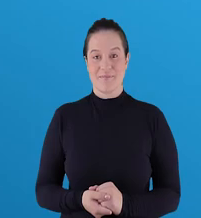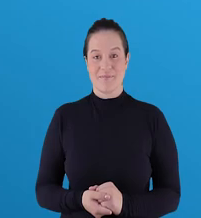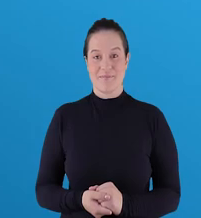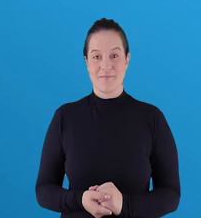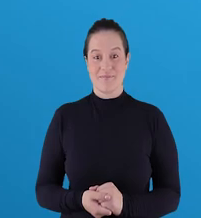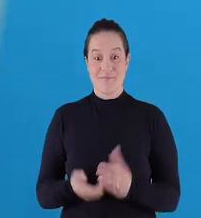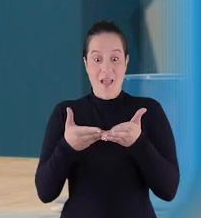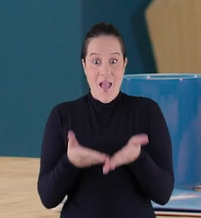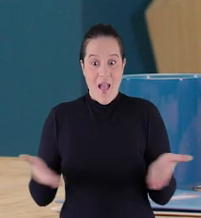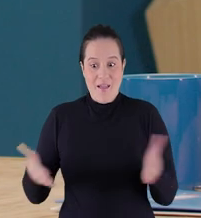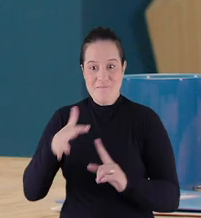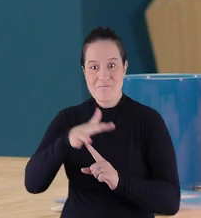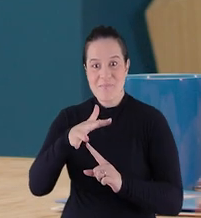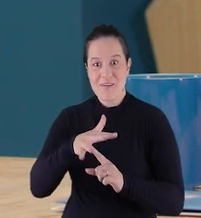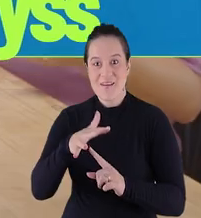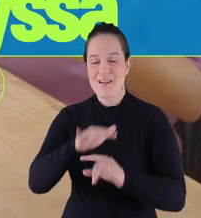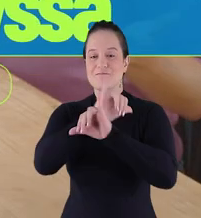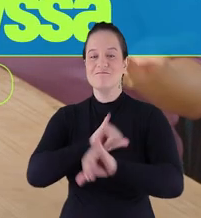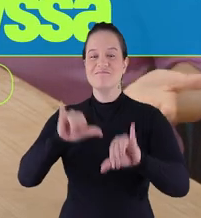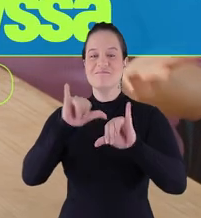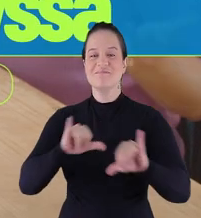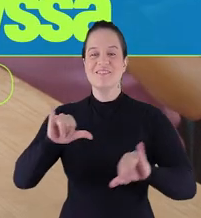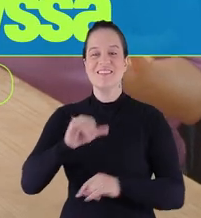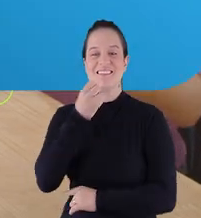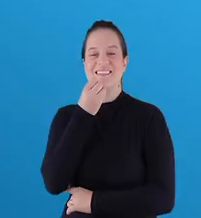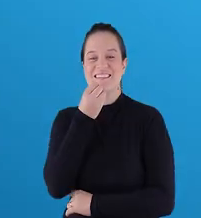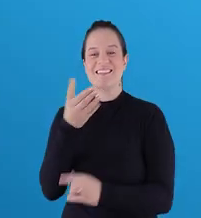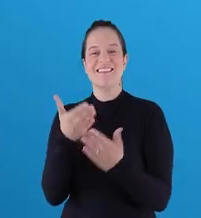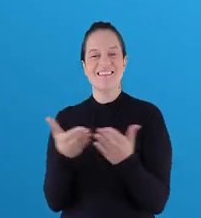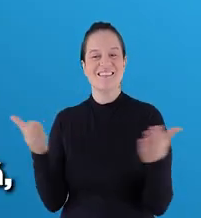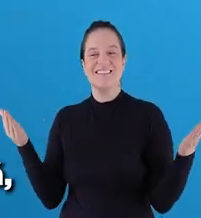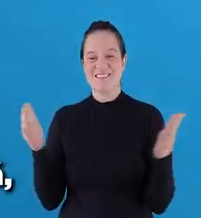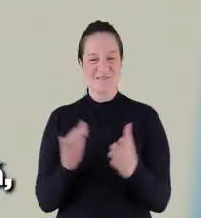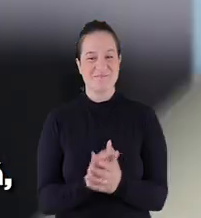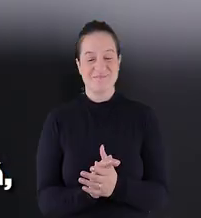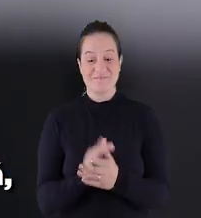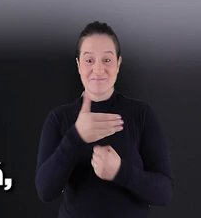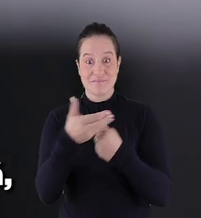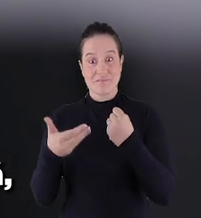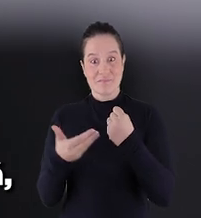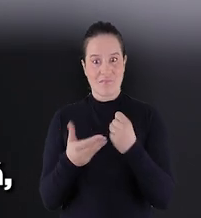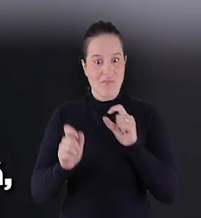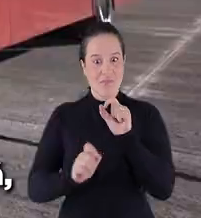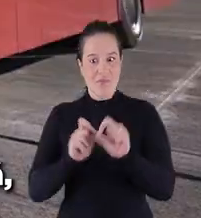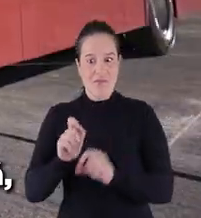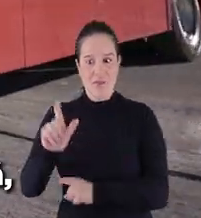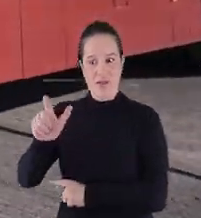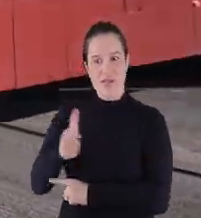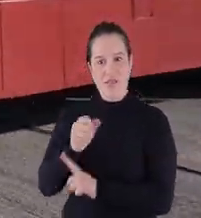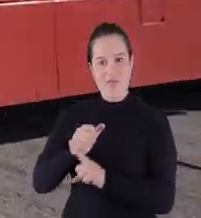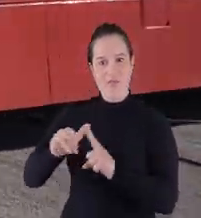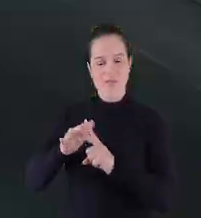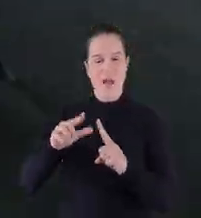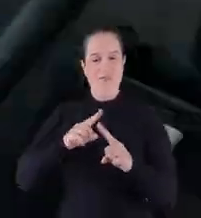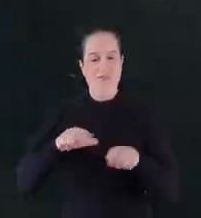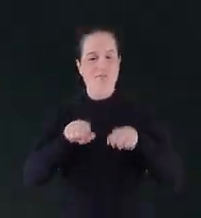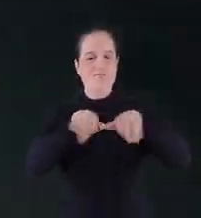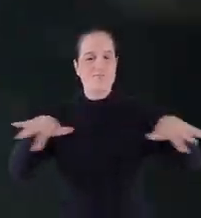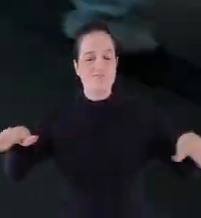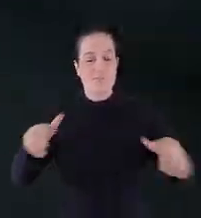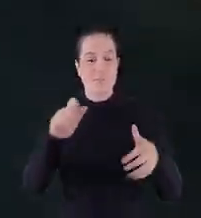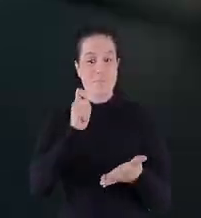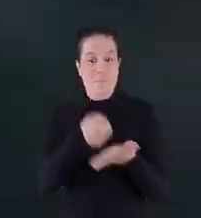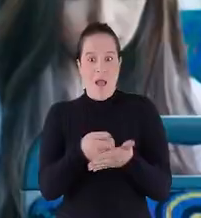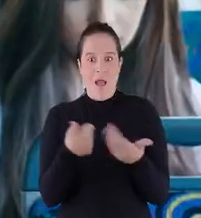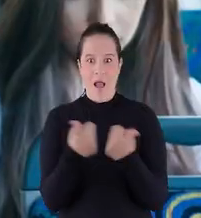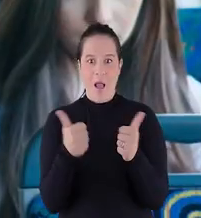O que não falta aqui é notícia boa, Paraná. O programa Cartel Social do Governo do Paraná está distribuindo créditos